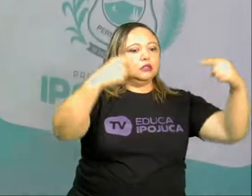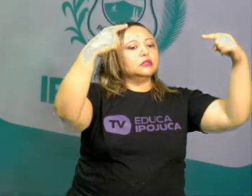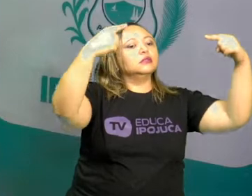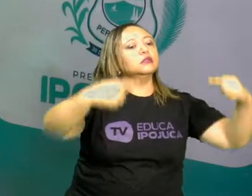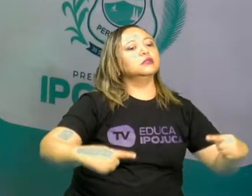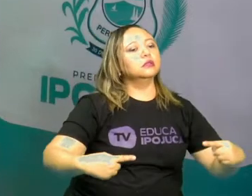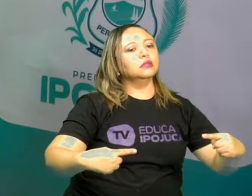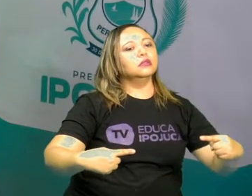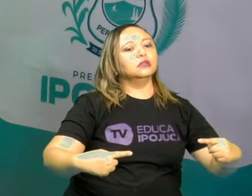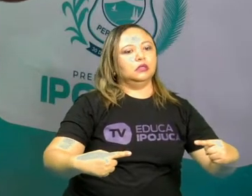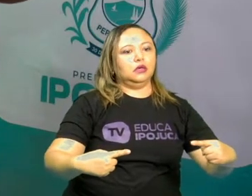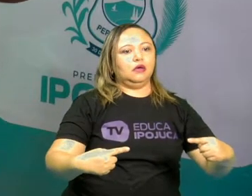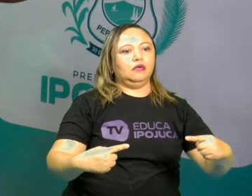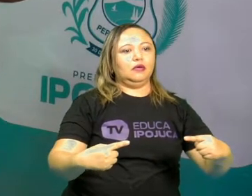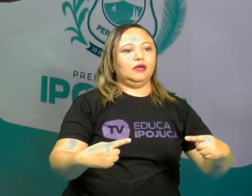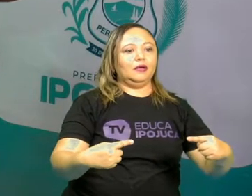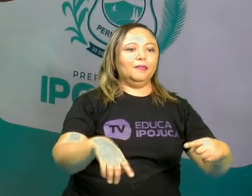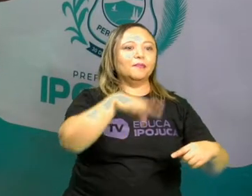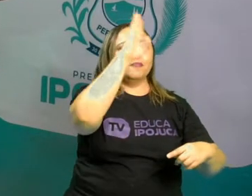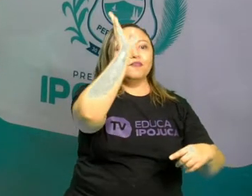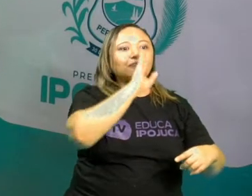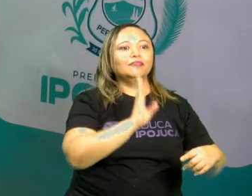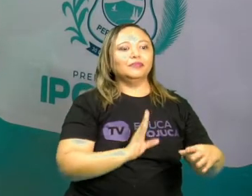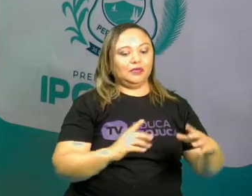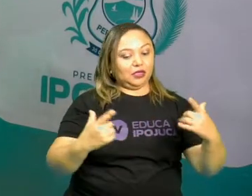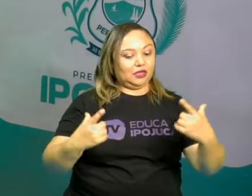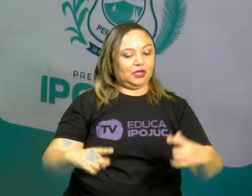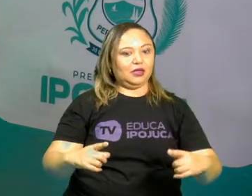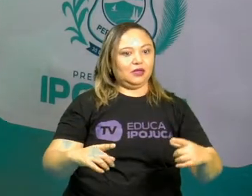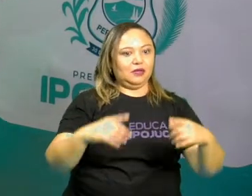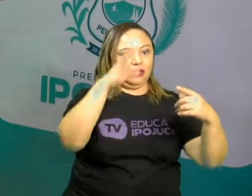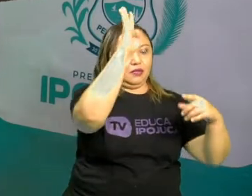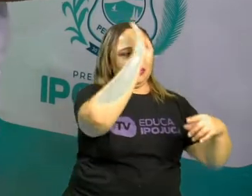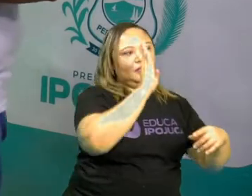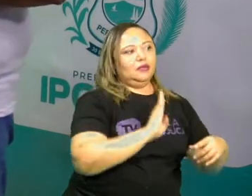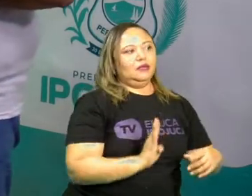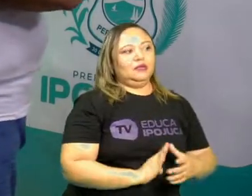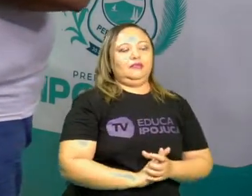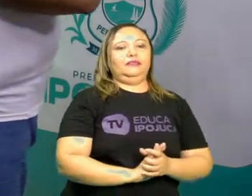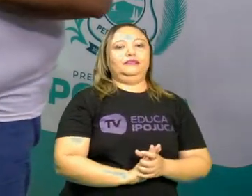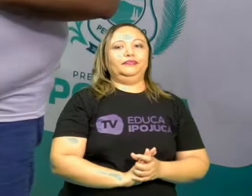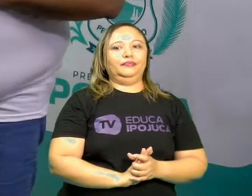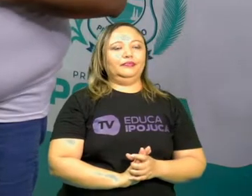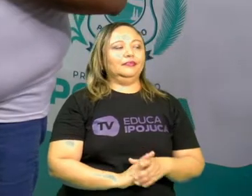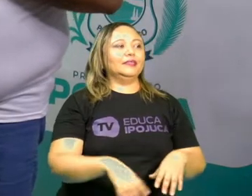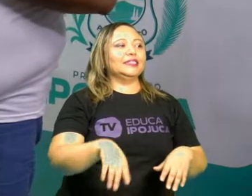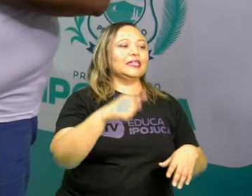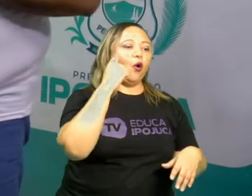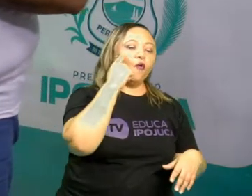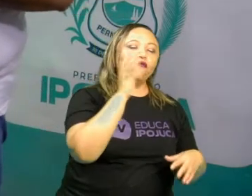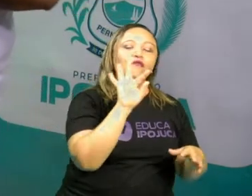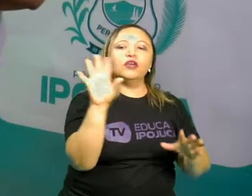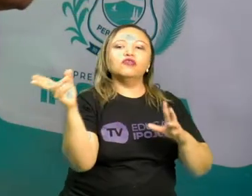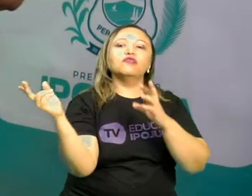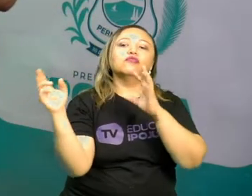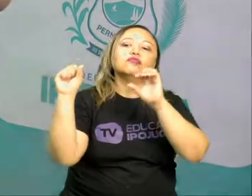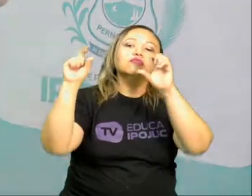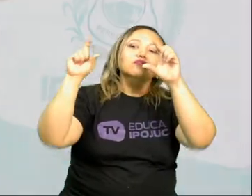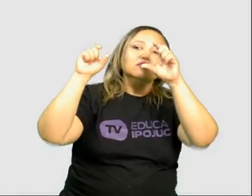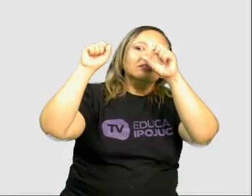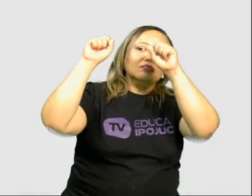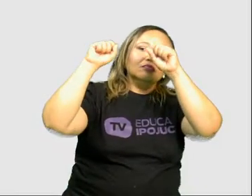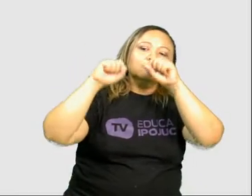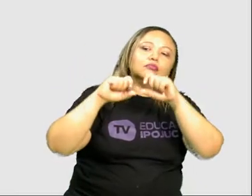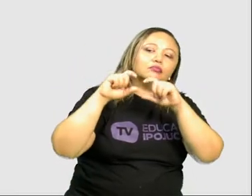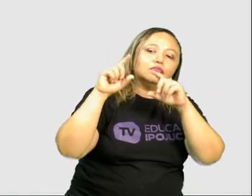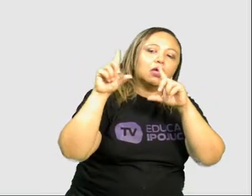descoberto dois anos antes. Aqui a gente tem uma imagem que mostra como foi traçada a